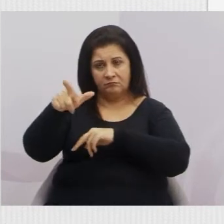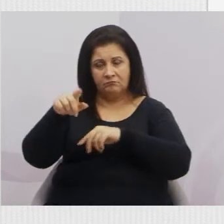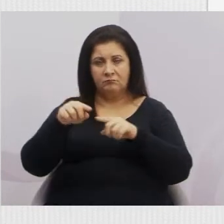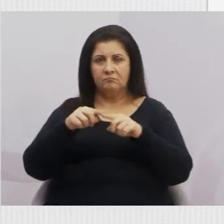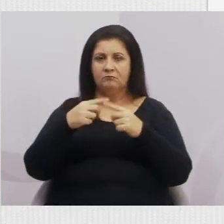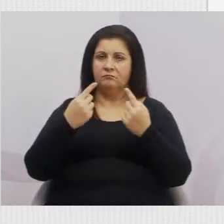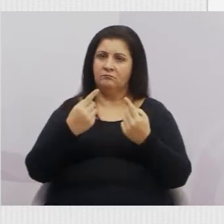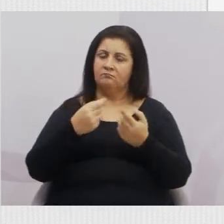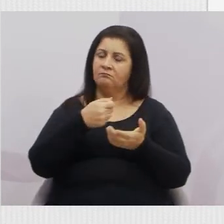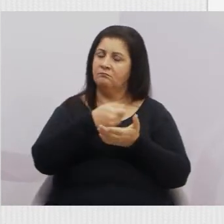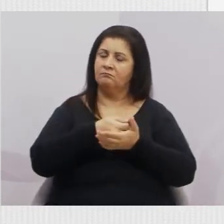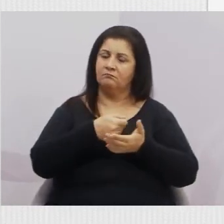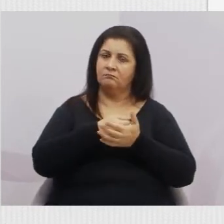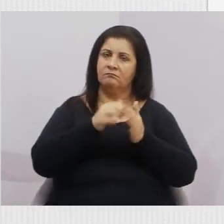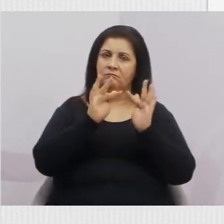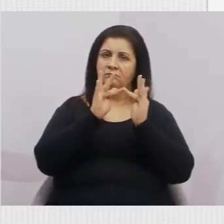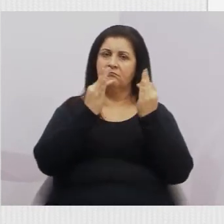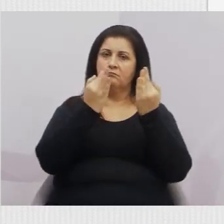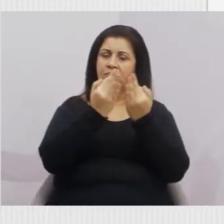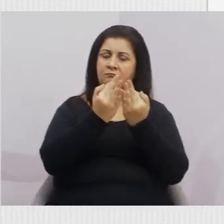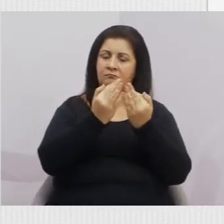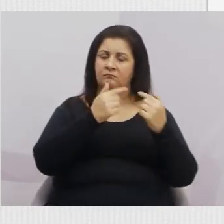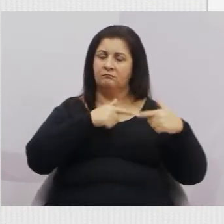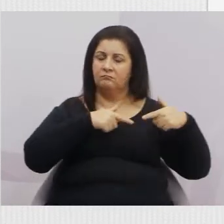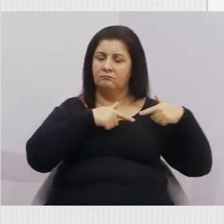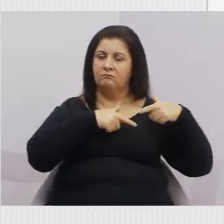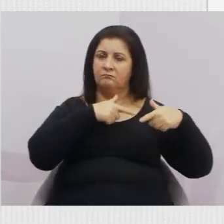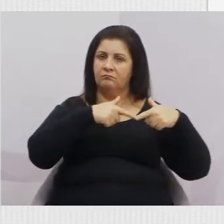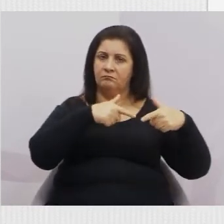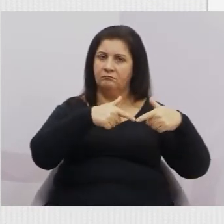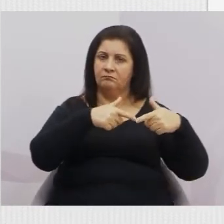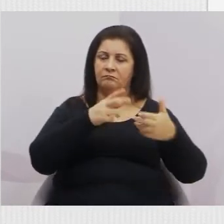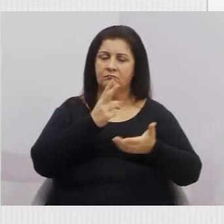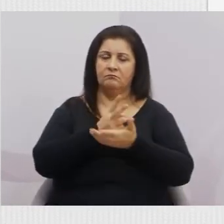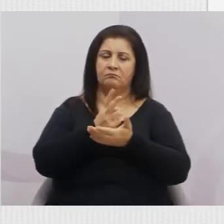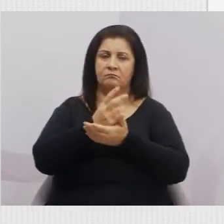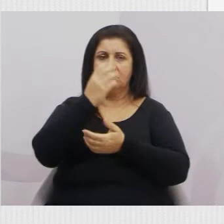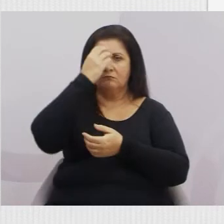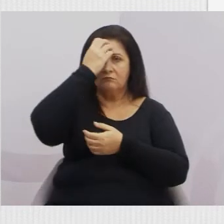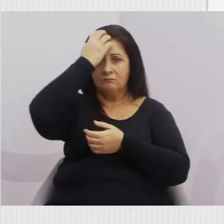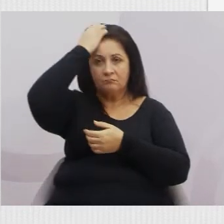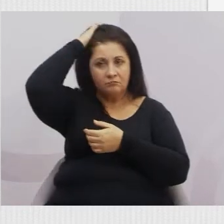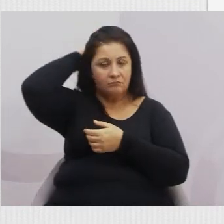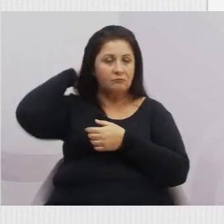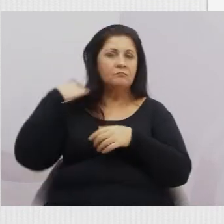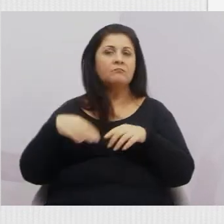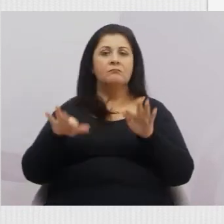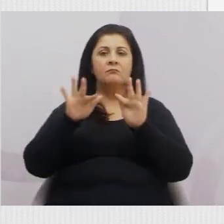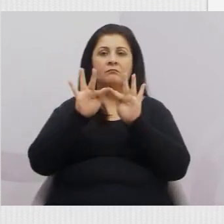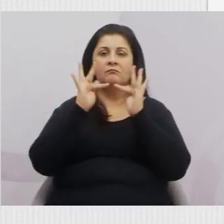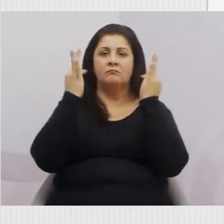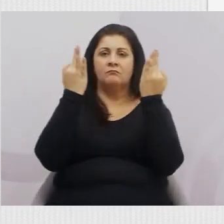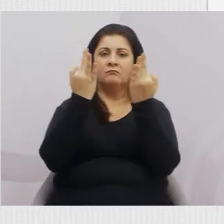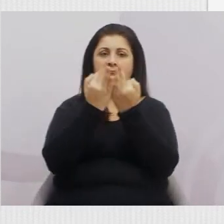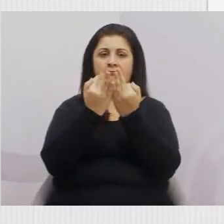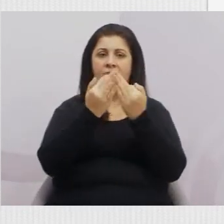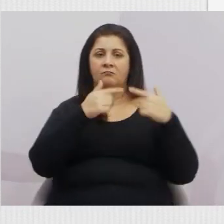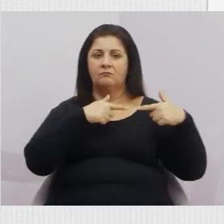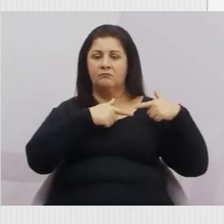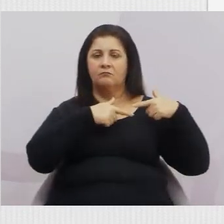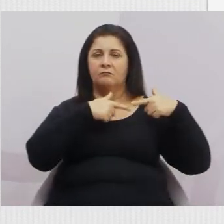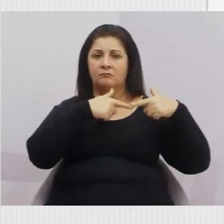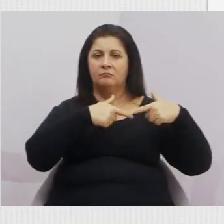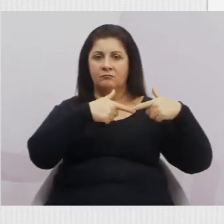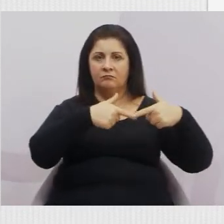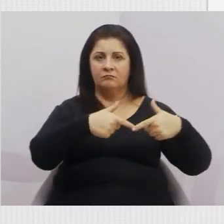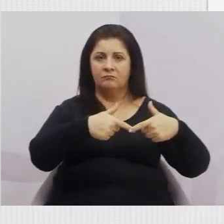defendemos que a família tradicional tem que ser preservada. Família e tradição é o tópico que nós estamos abordando no Manifesto